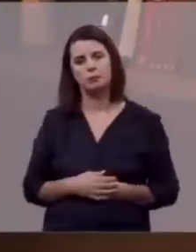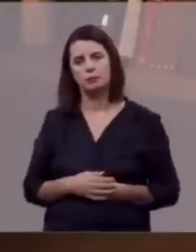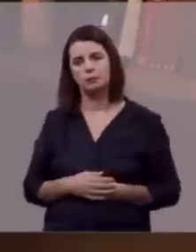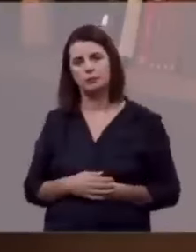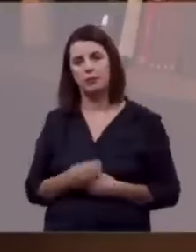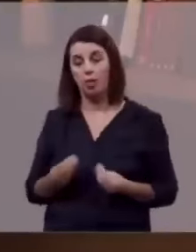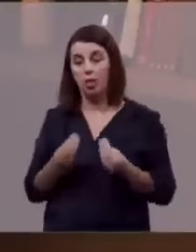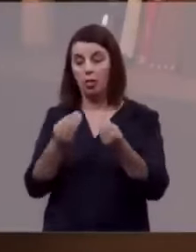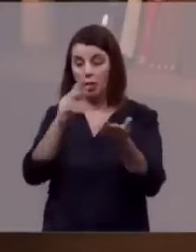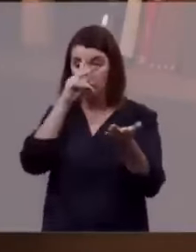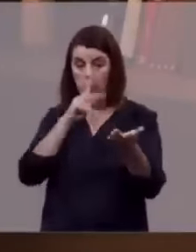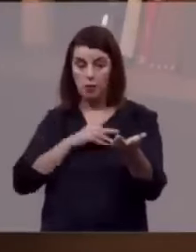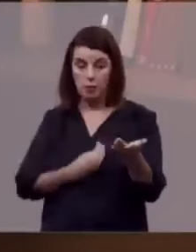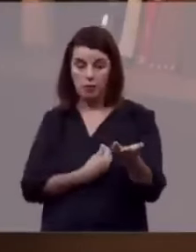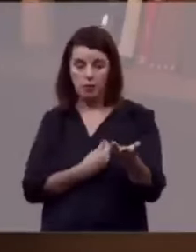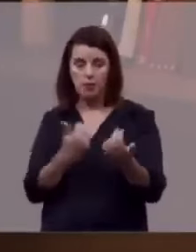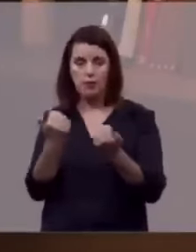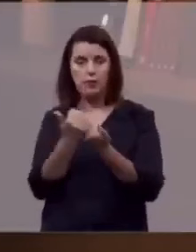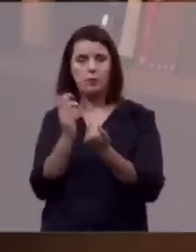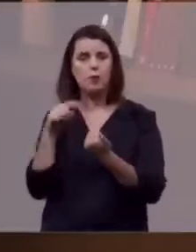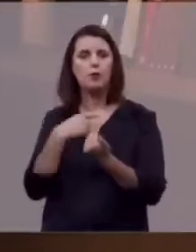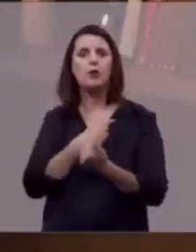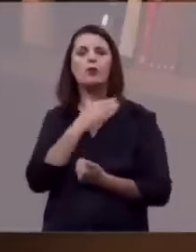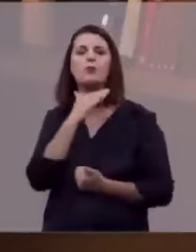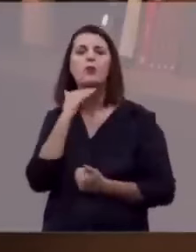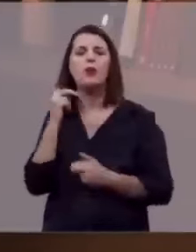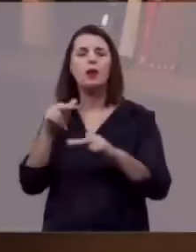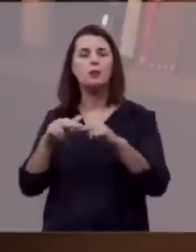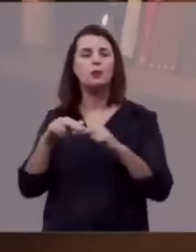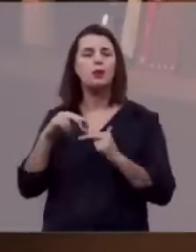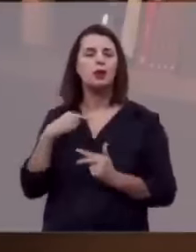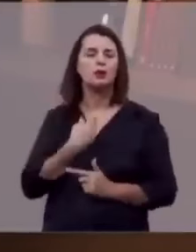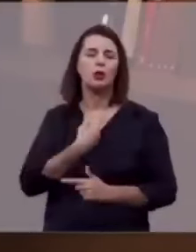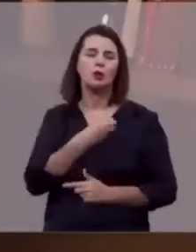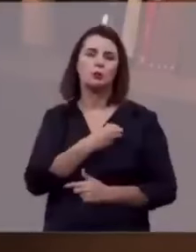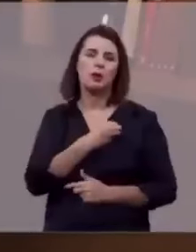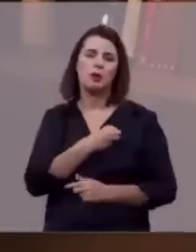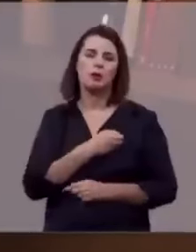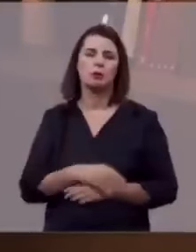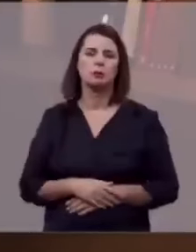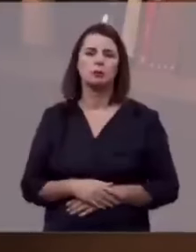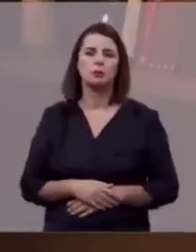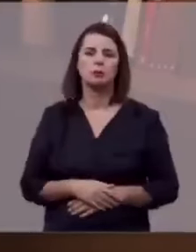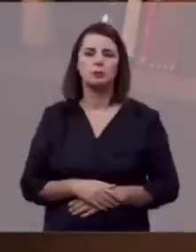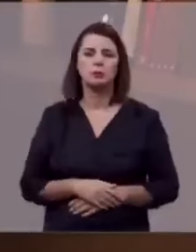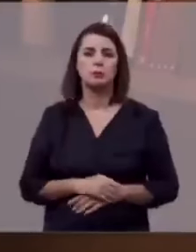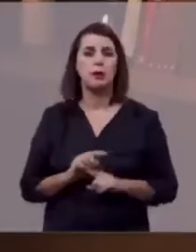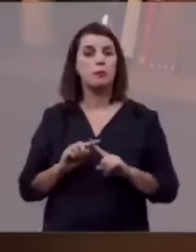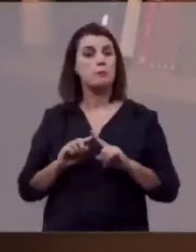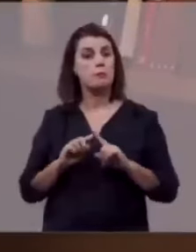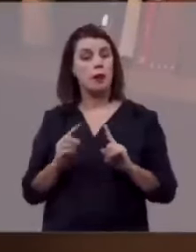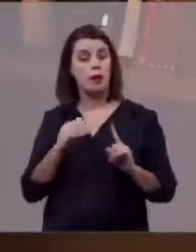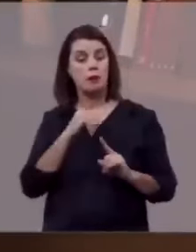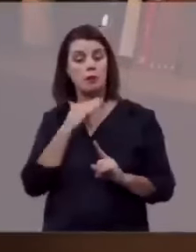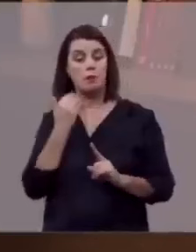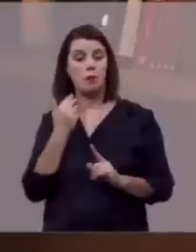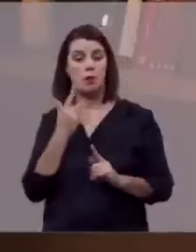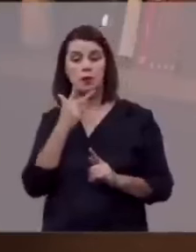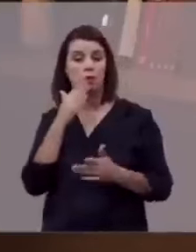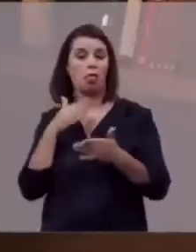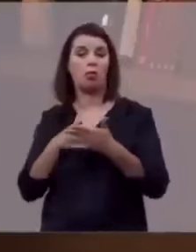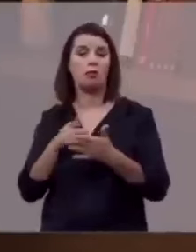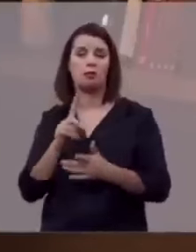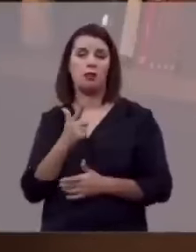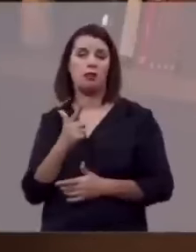dando a sua vida por nós, morrendo pelos nossos pecados. Mas a morte não pôde detê-lo.